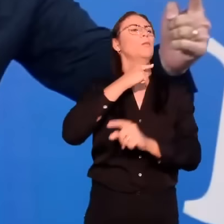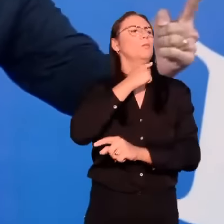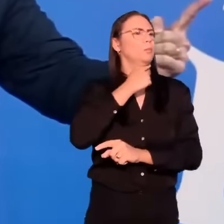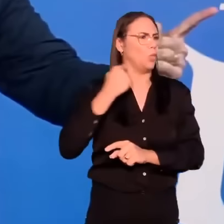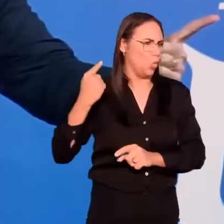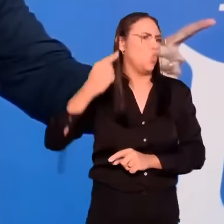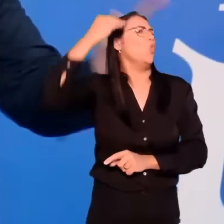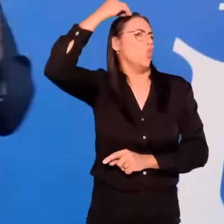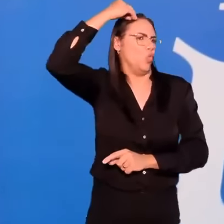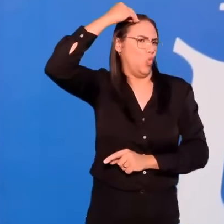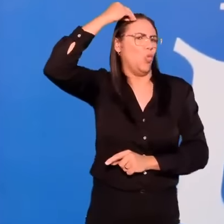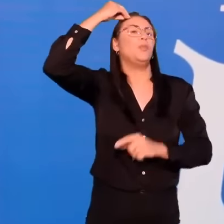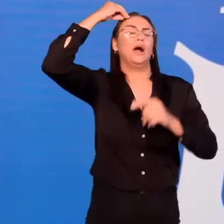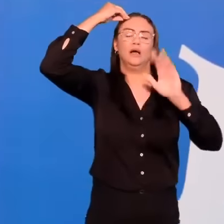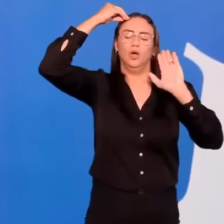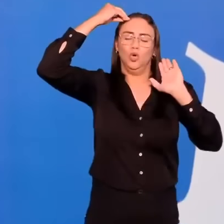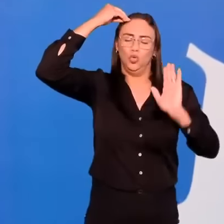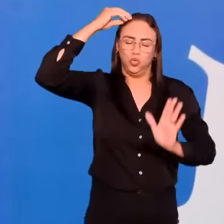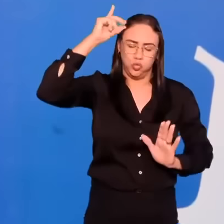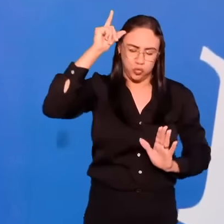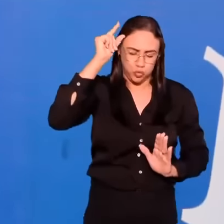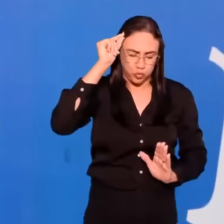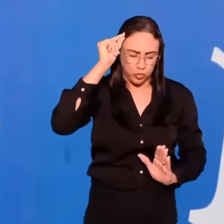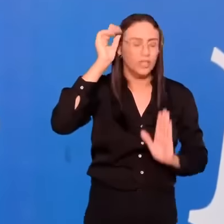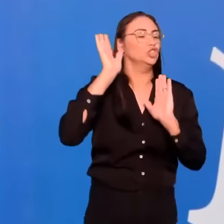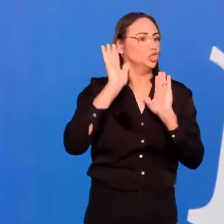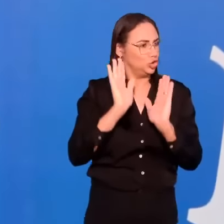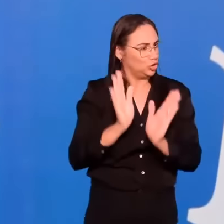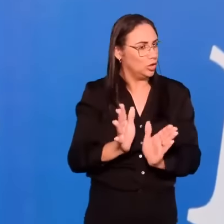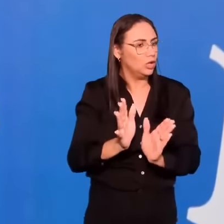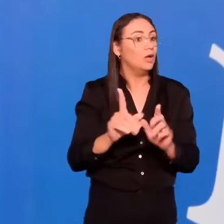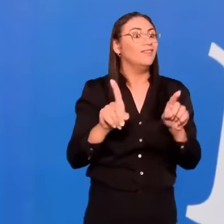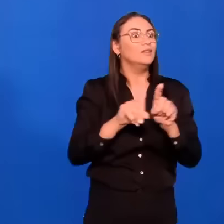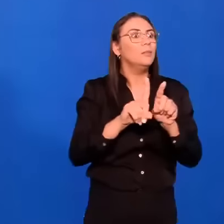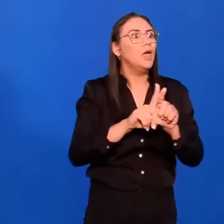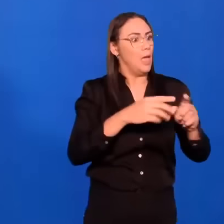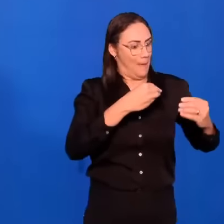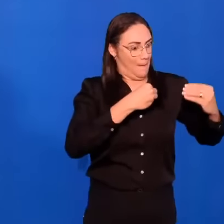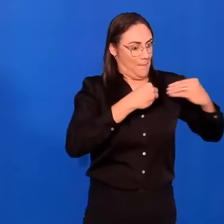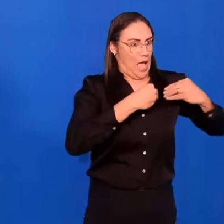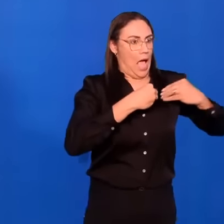culpa do pecado. Mas também do poder do pecado.